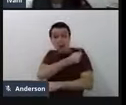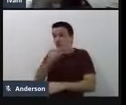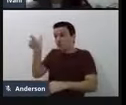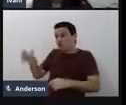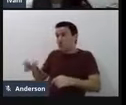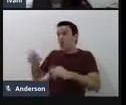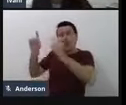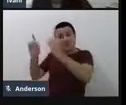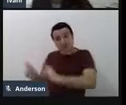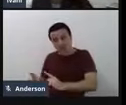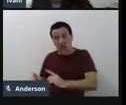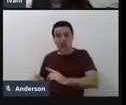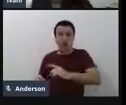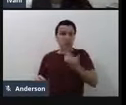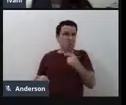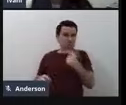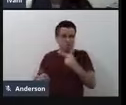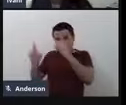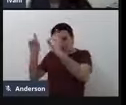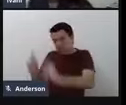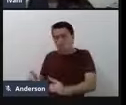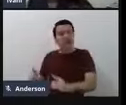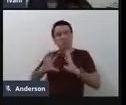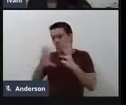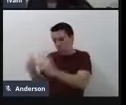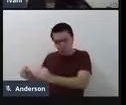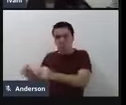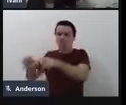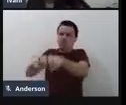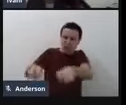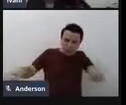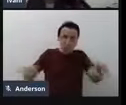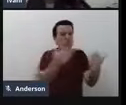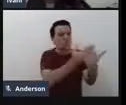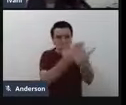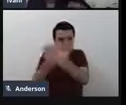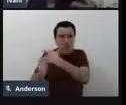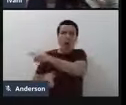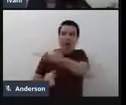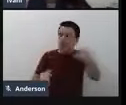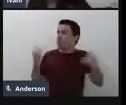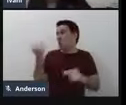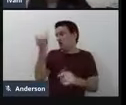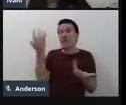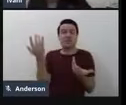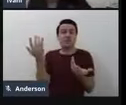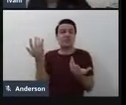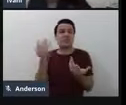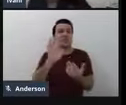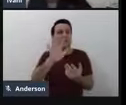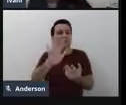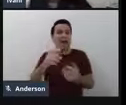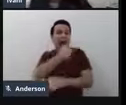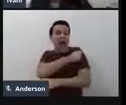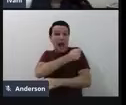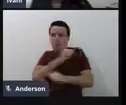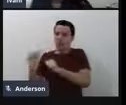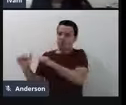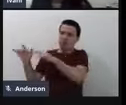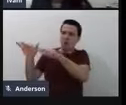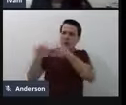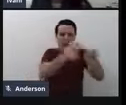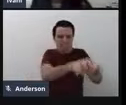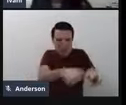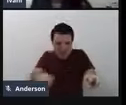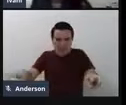deficiência, que fazem, compõem aquele grupo escolar. Quando vem os alunos para usar, para fazer atividade, aquele